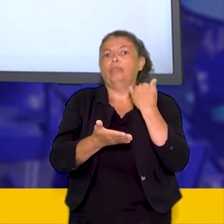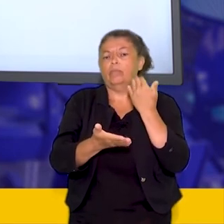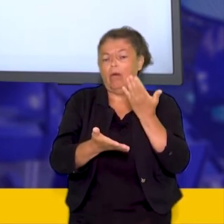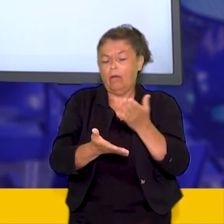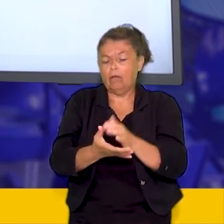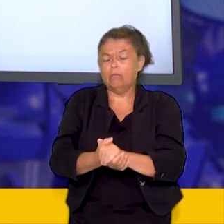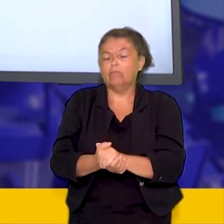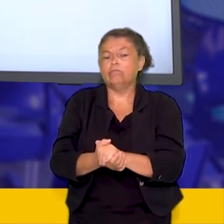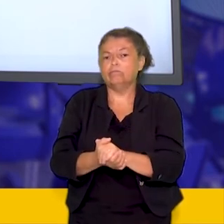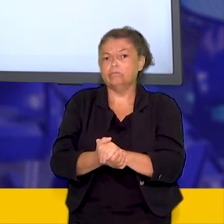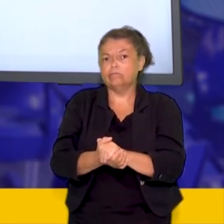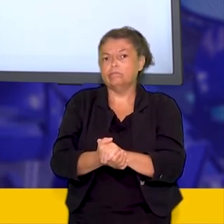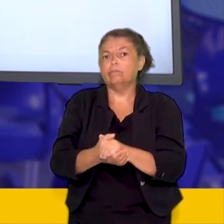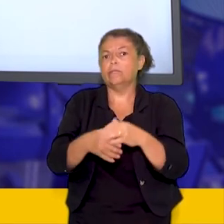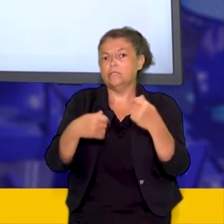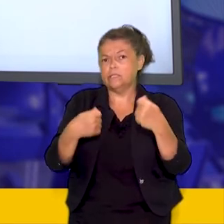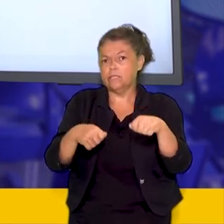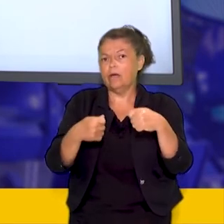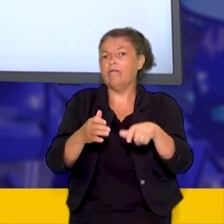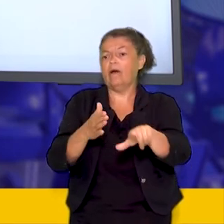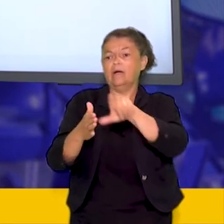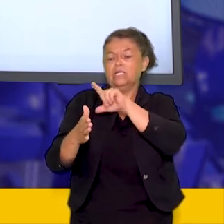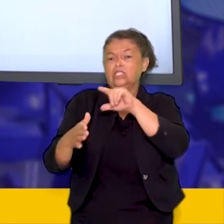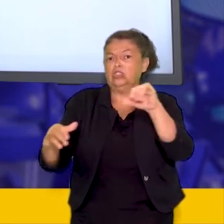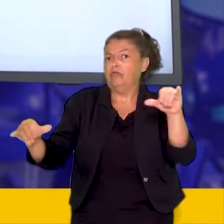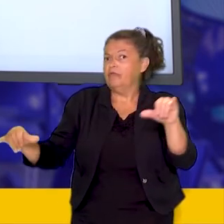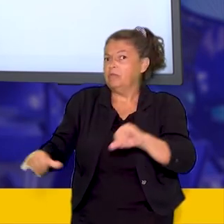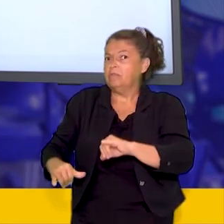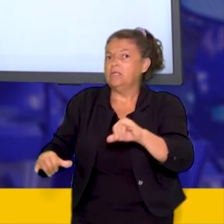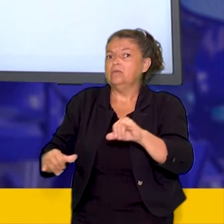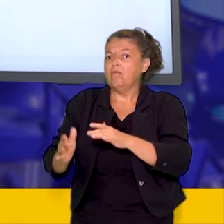para a eleição de certos candidatos